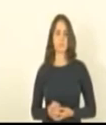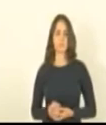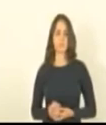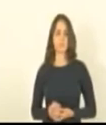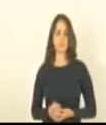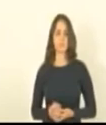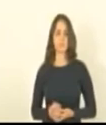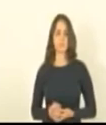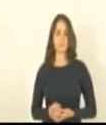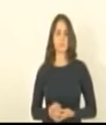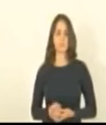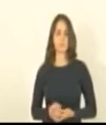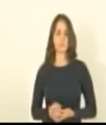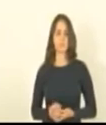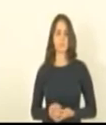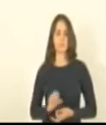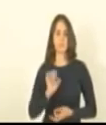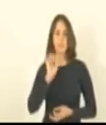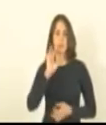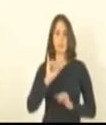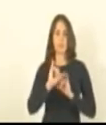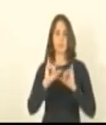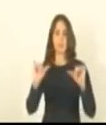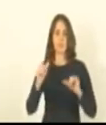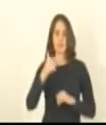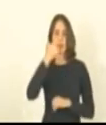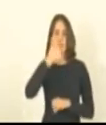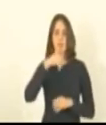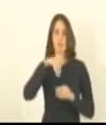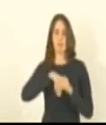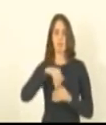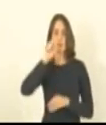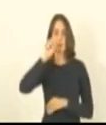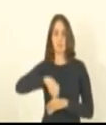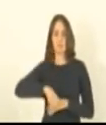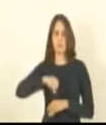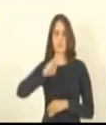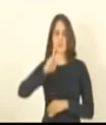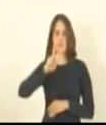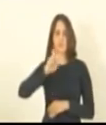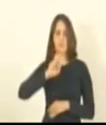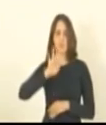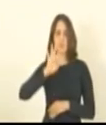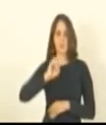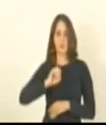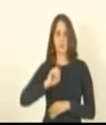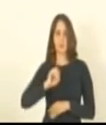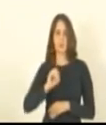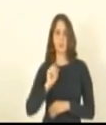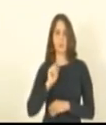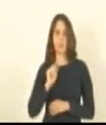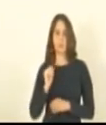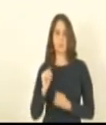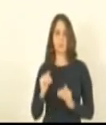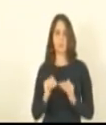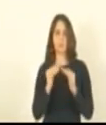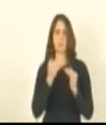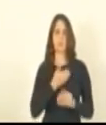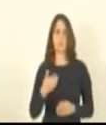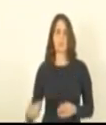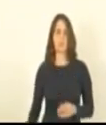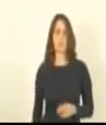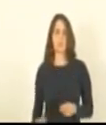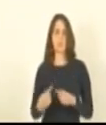só para informar que eu votei sim pelo veto nesse caso votei com o governo nesse caso porque sou